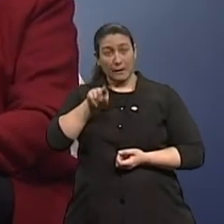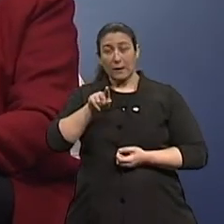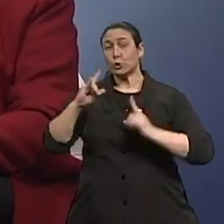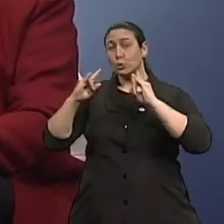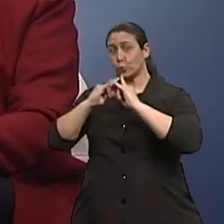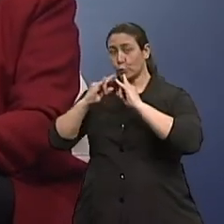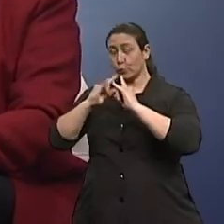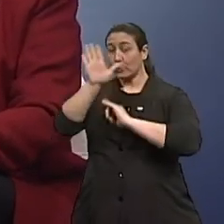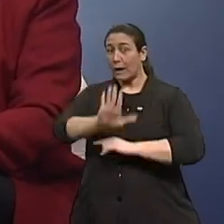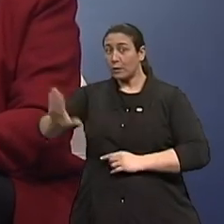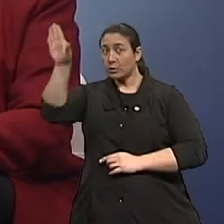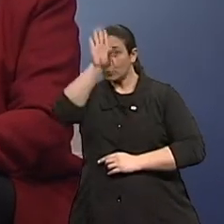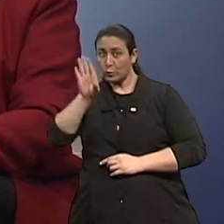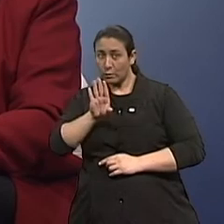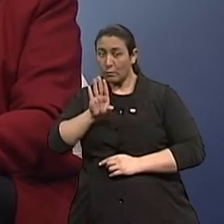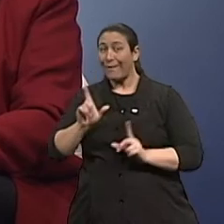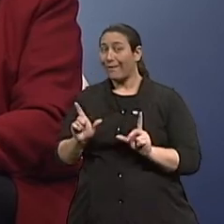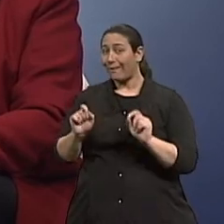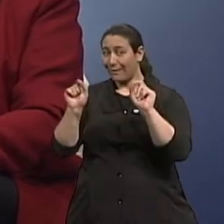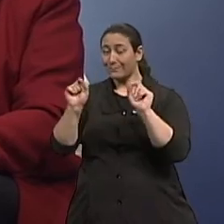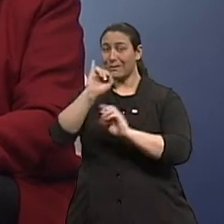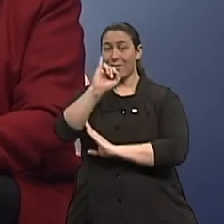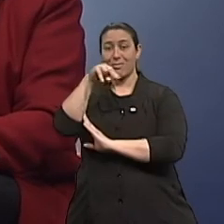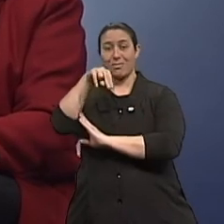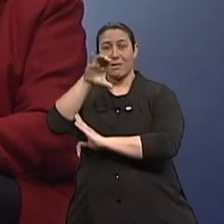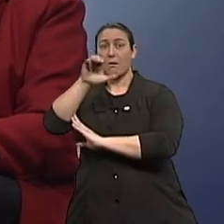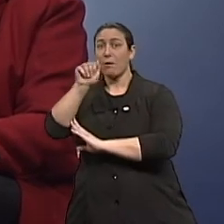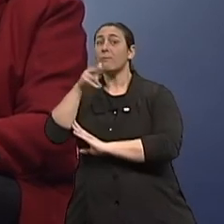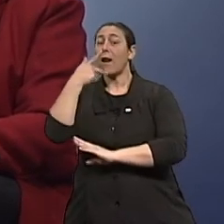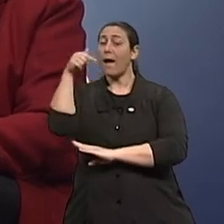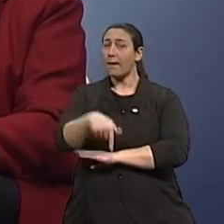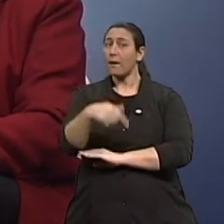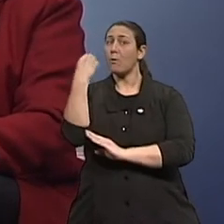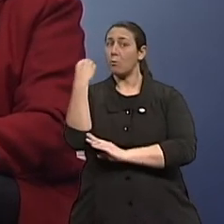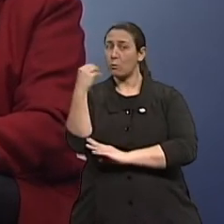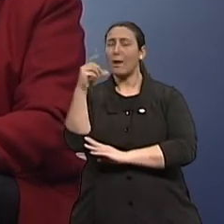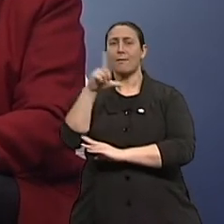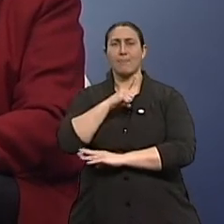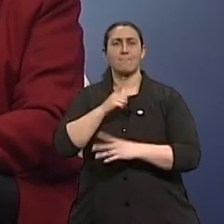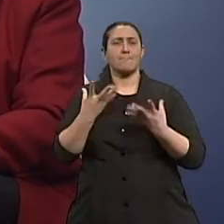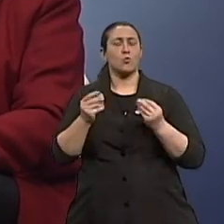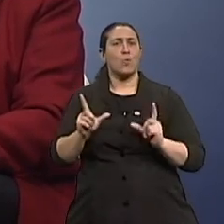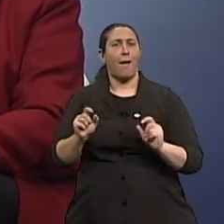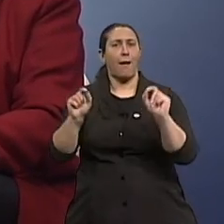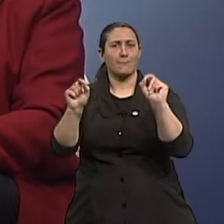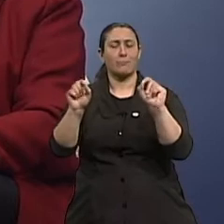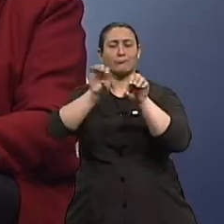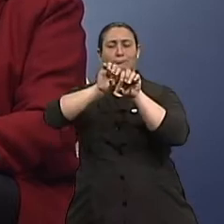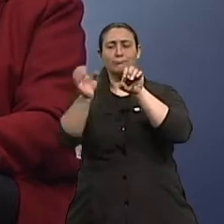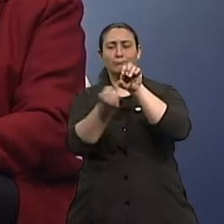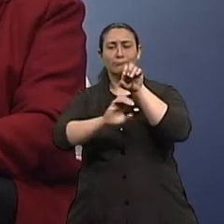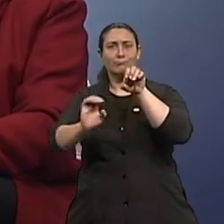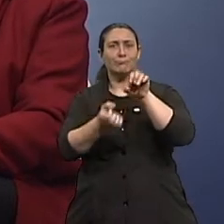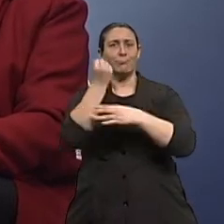Câncer, o Inca, aqui em Porto Alegre deverá ter a maior incidência de câncer de intestino. Nos últimos anos, esse tipo de